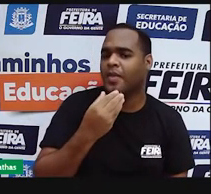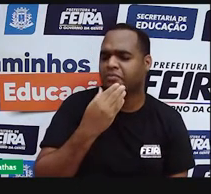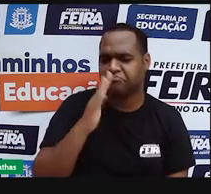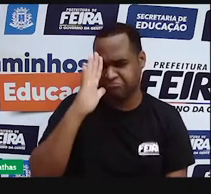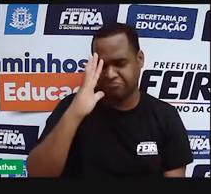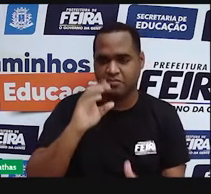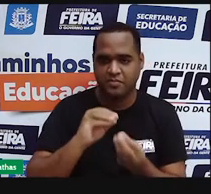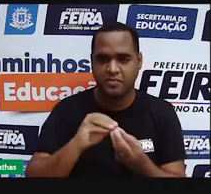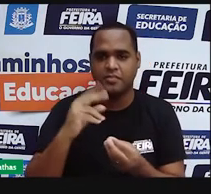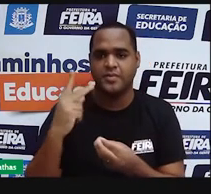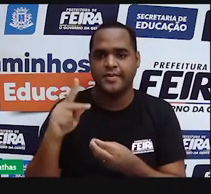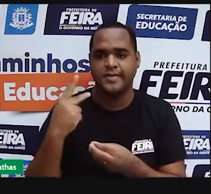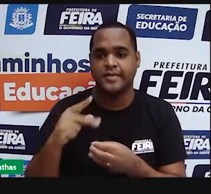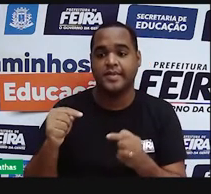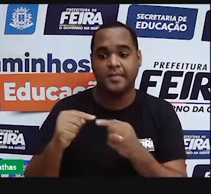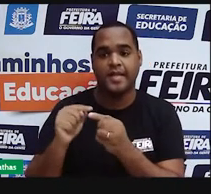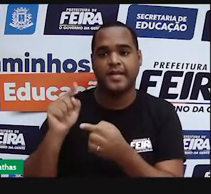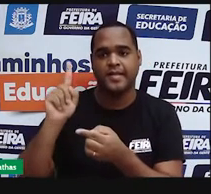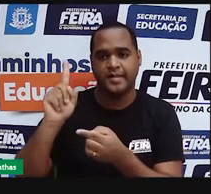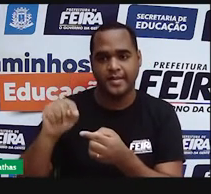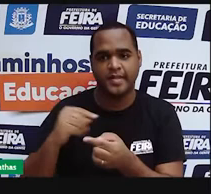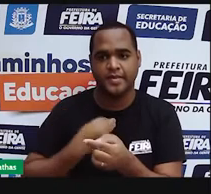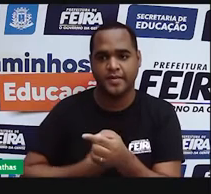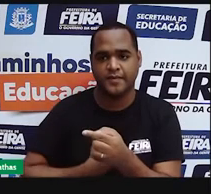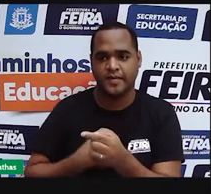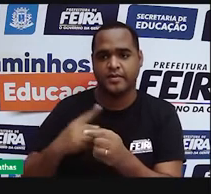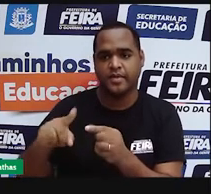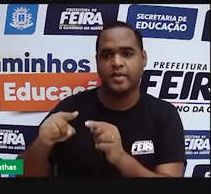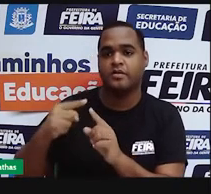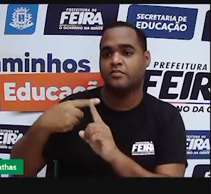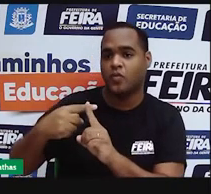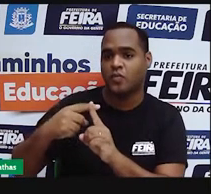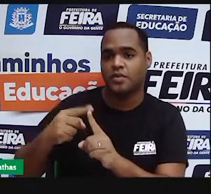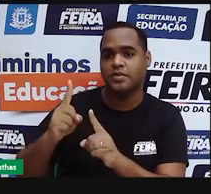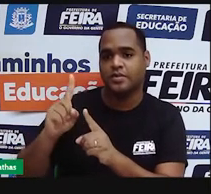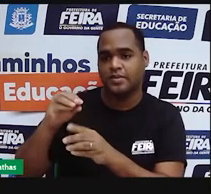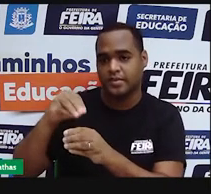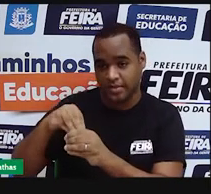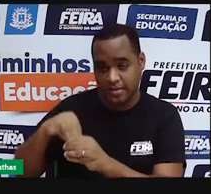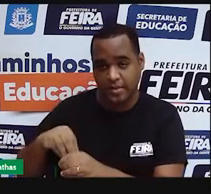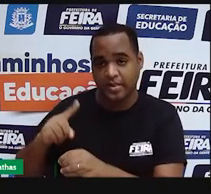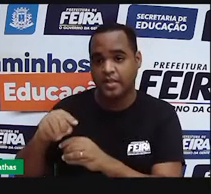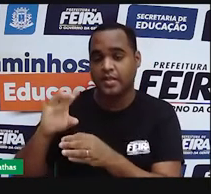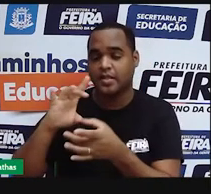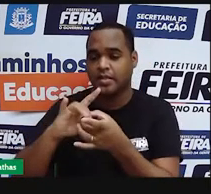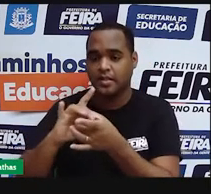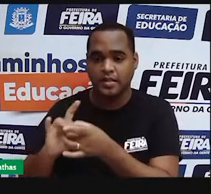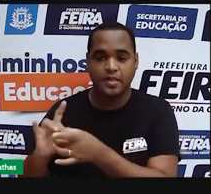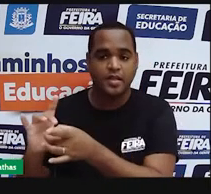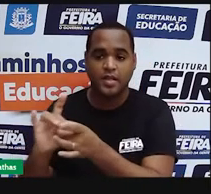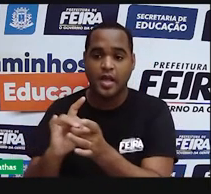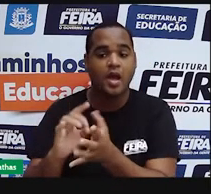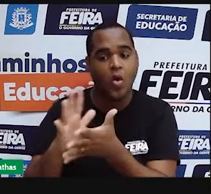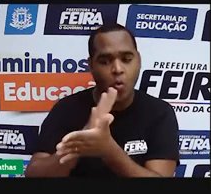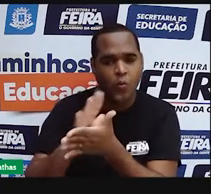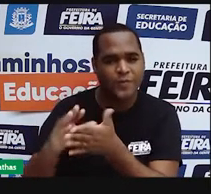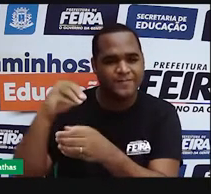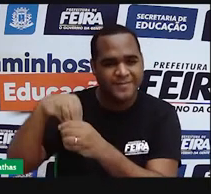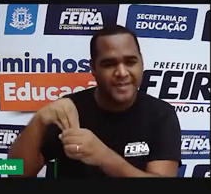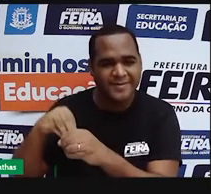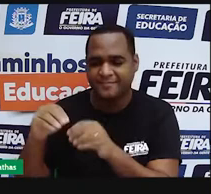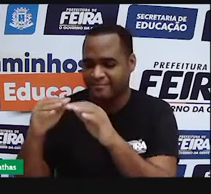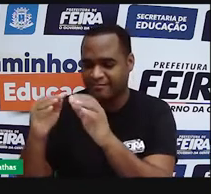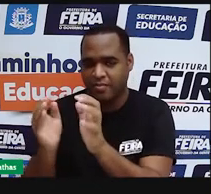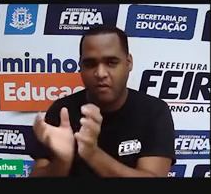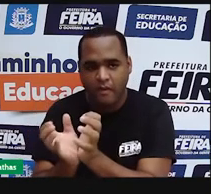composto por uma partícula maior que tinha carga positiva, e nessa partícula maior existiam outras partezinhas menores com a